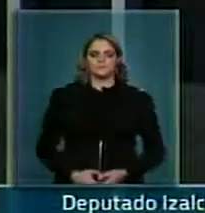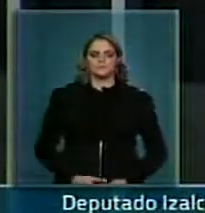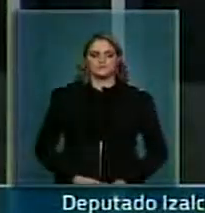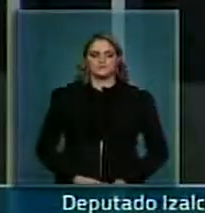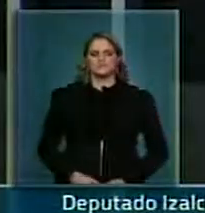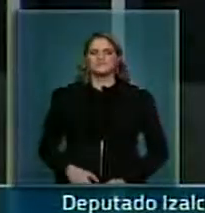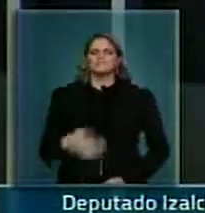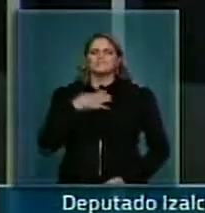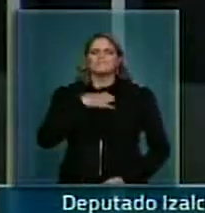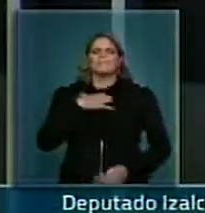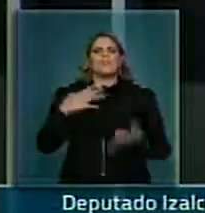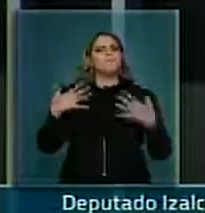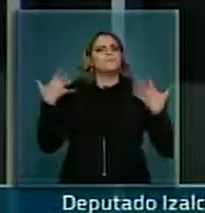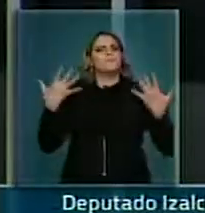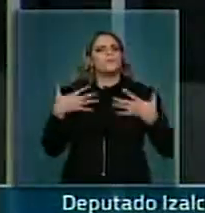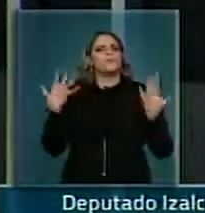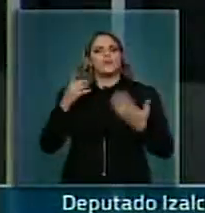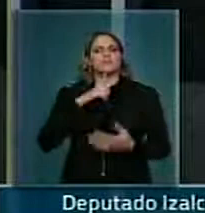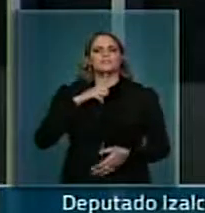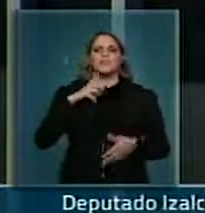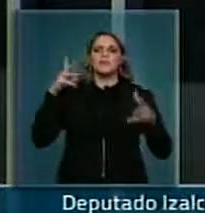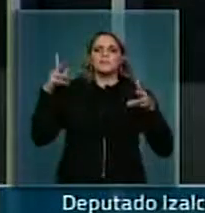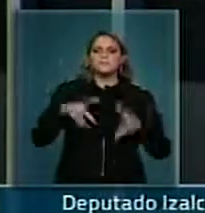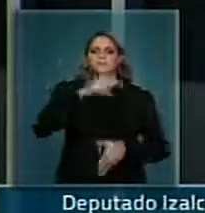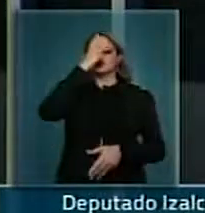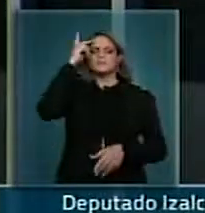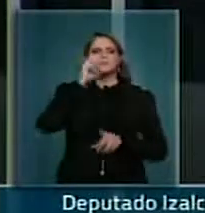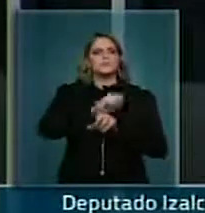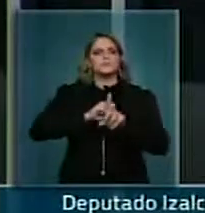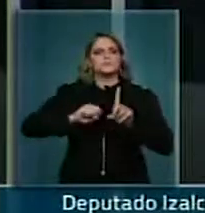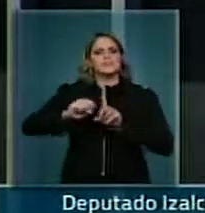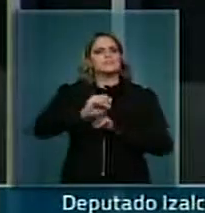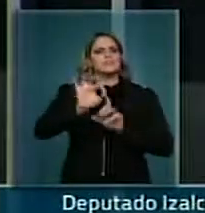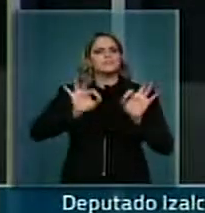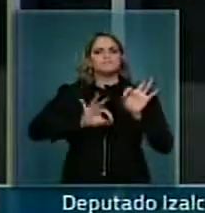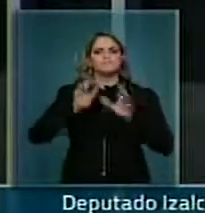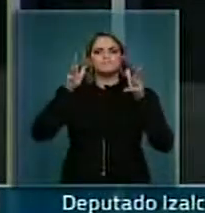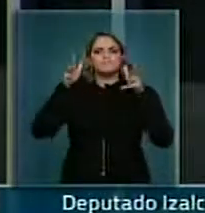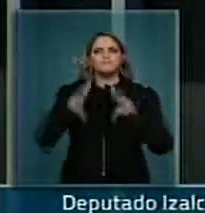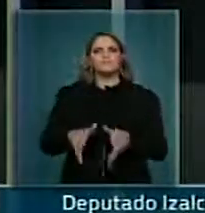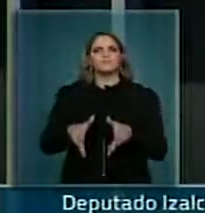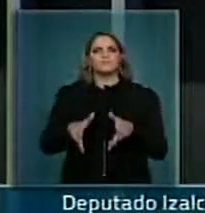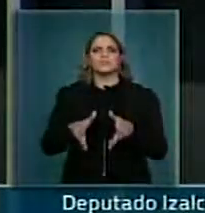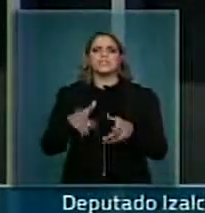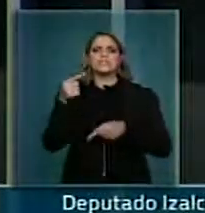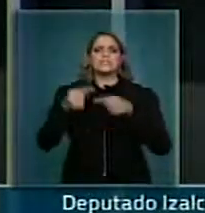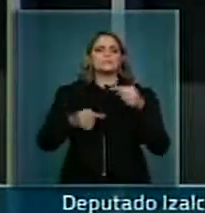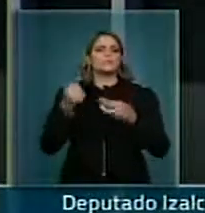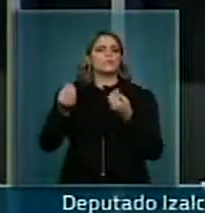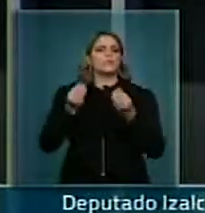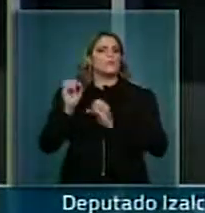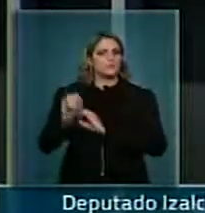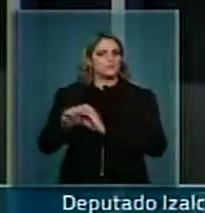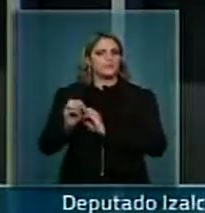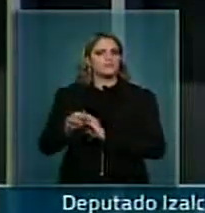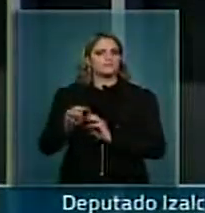fica empolgado com a participação, com o envolvimento da sociedade organizada na discussão da educação.